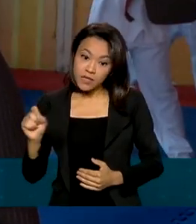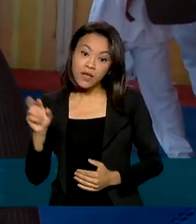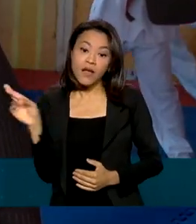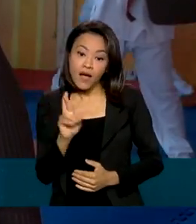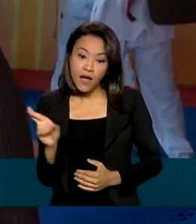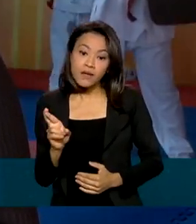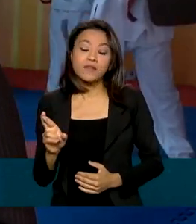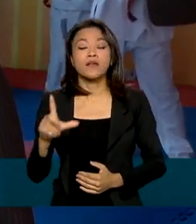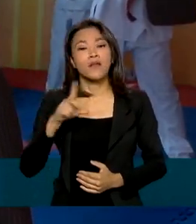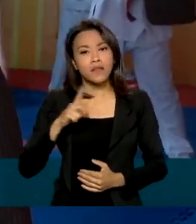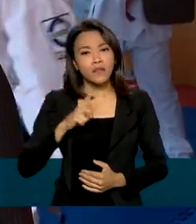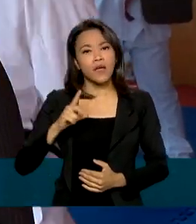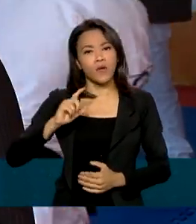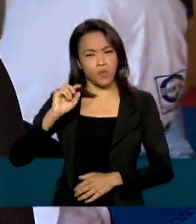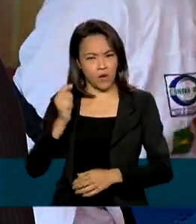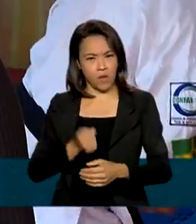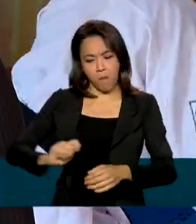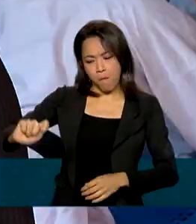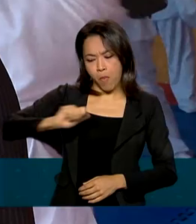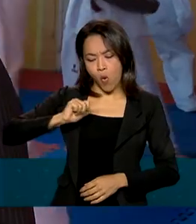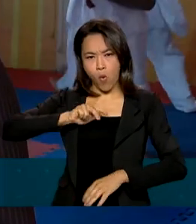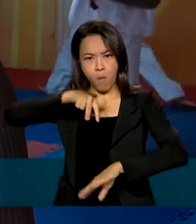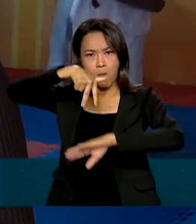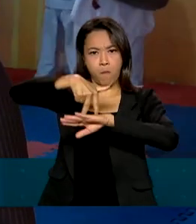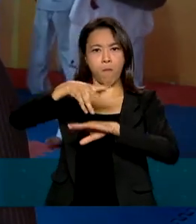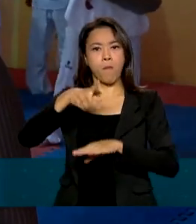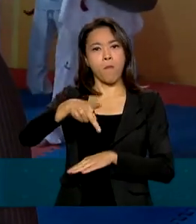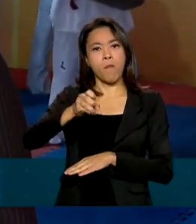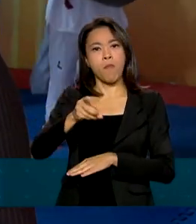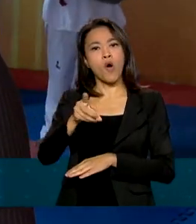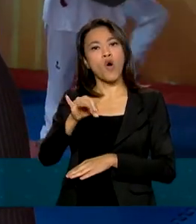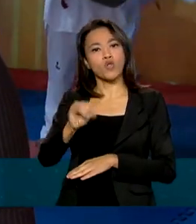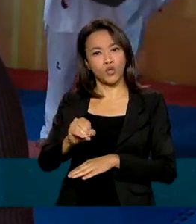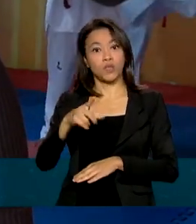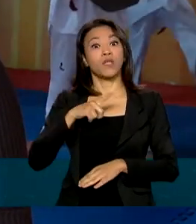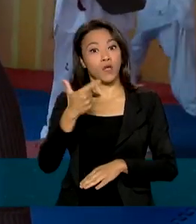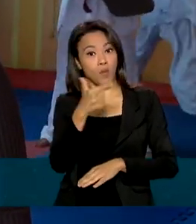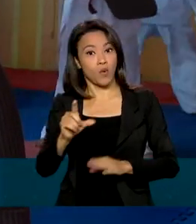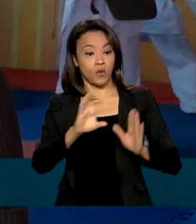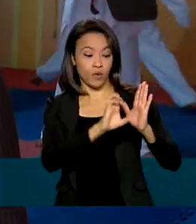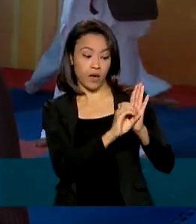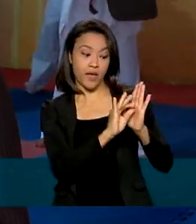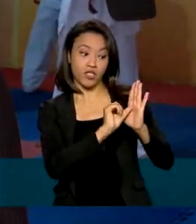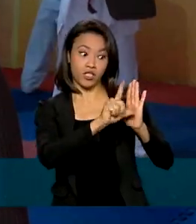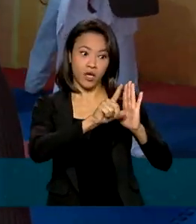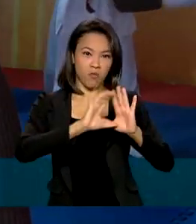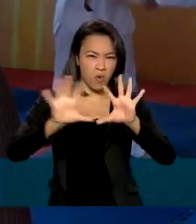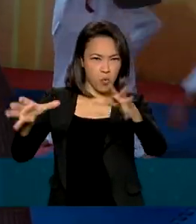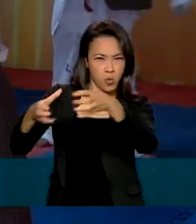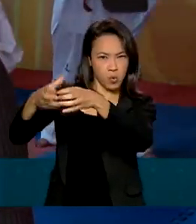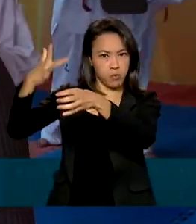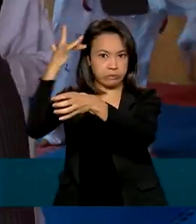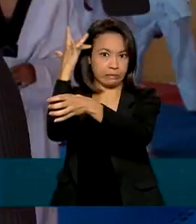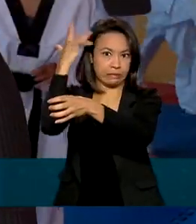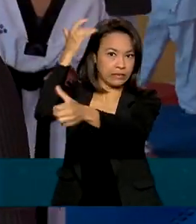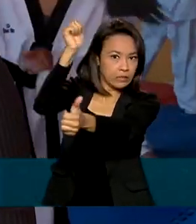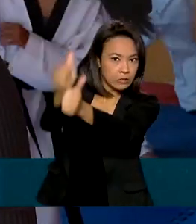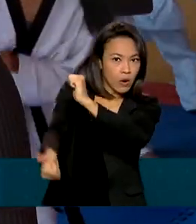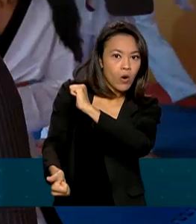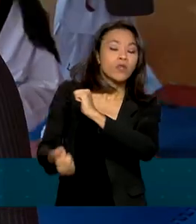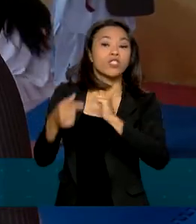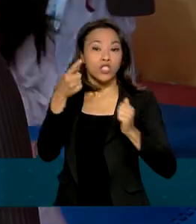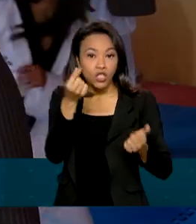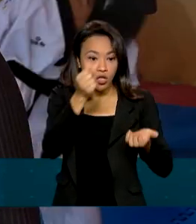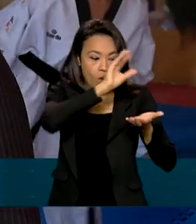conta ainda com o Bolsa Pódio, que tem edital separado e está voltado para a elite do esporte nacional. Os repasses